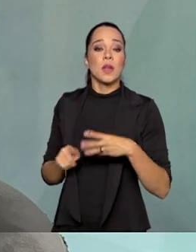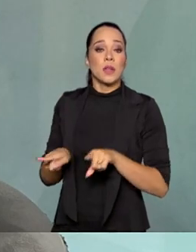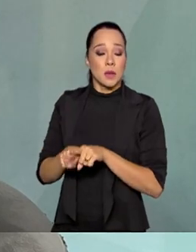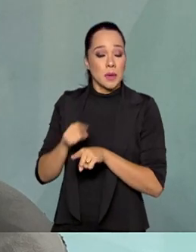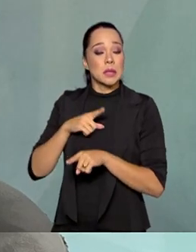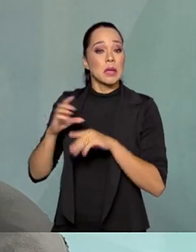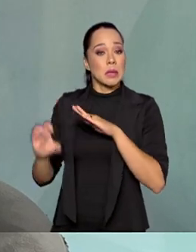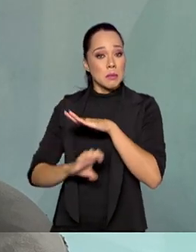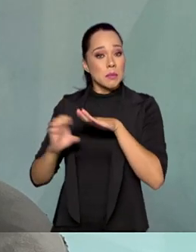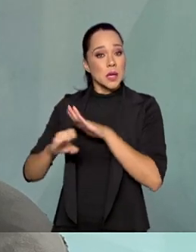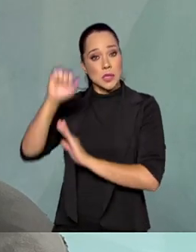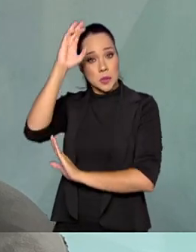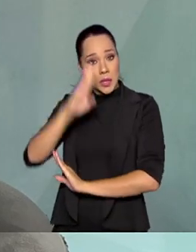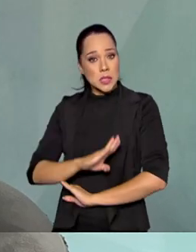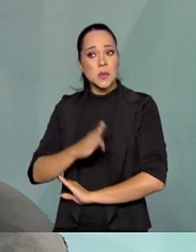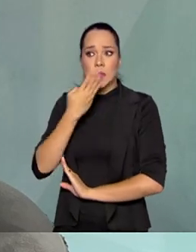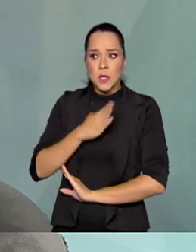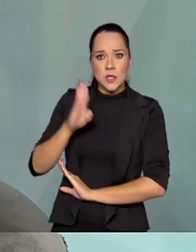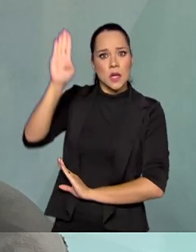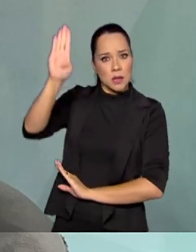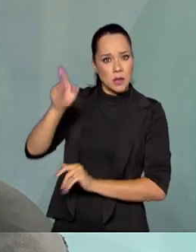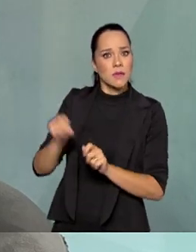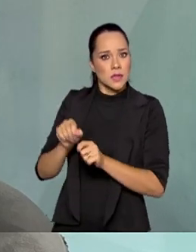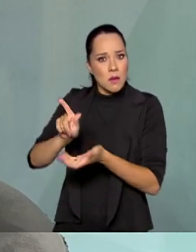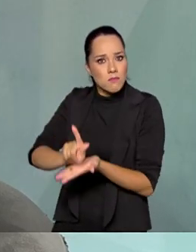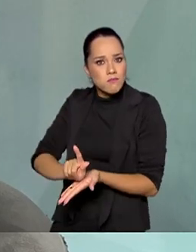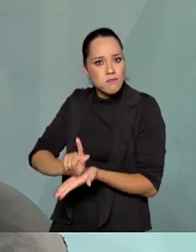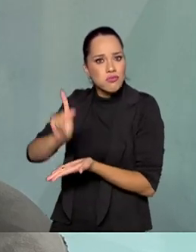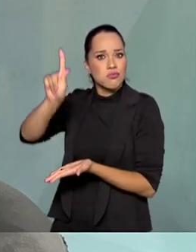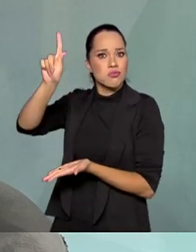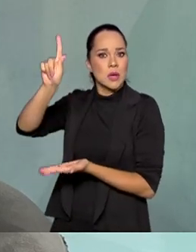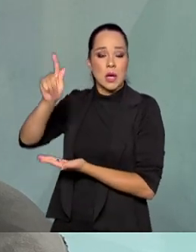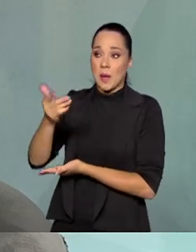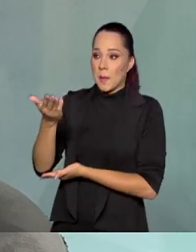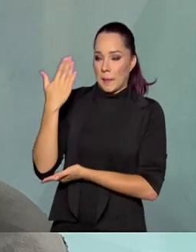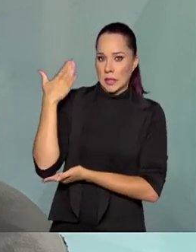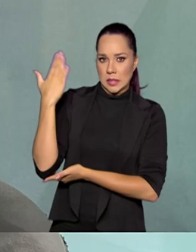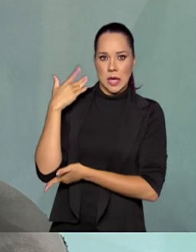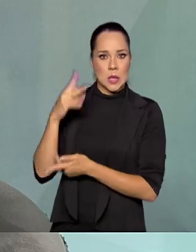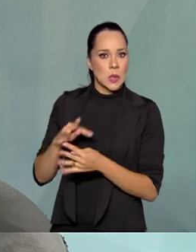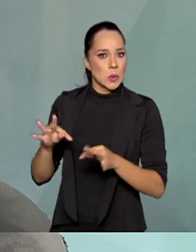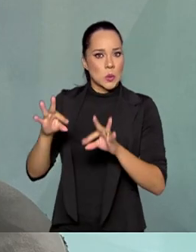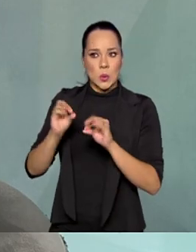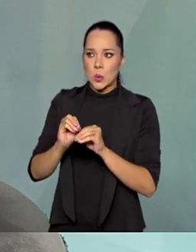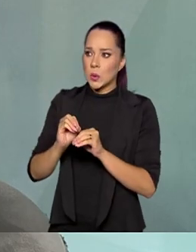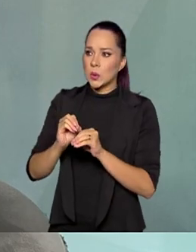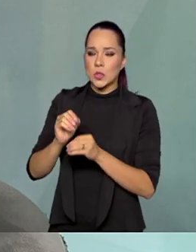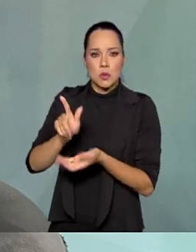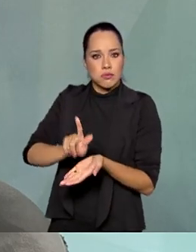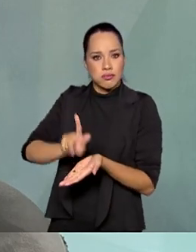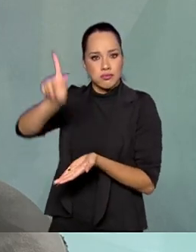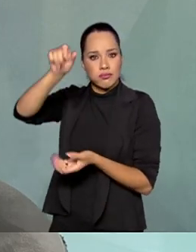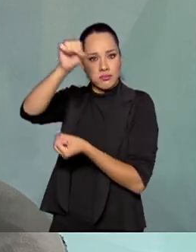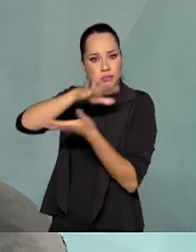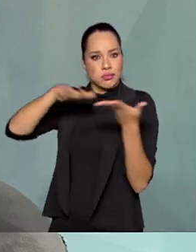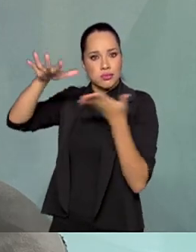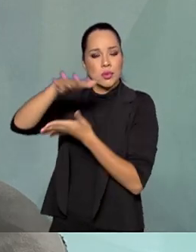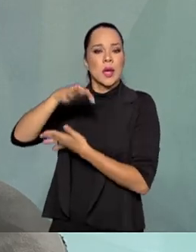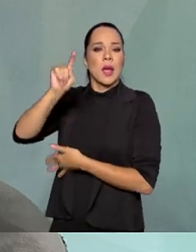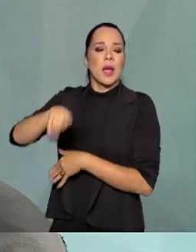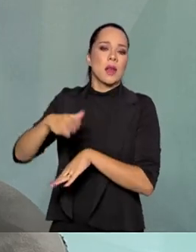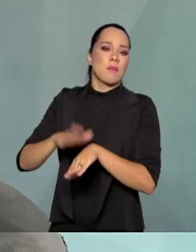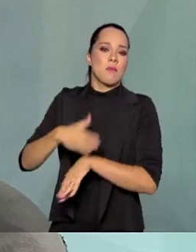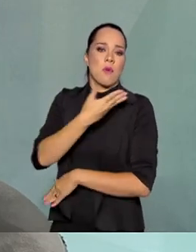empresas brasileiras se candidatando a fazer lançamentos, né? Antigamente, todas as atividades de lançamento espaciais eram desenvolvidas por